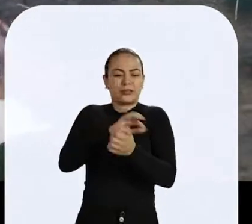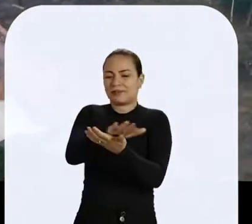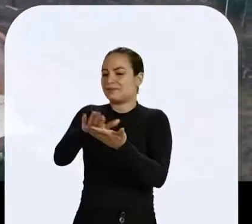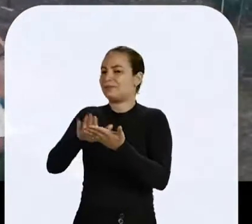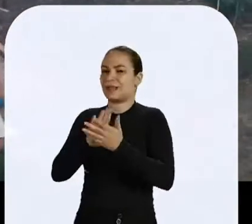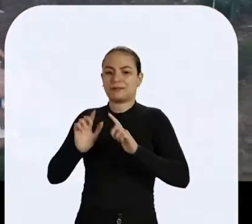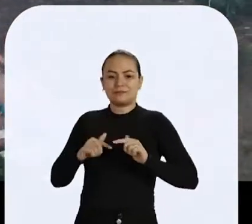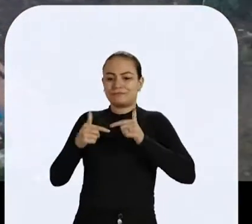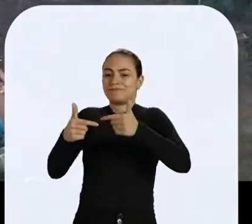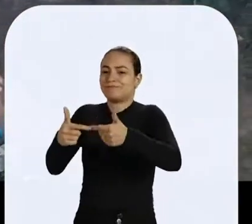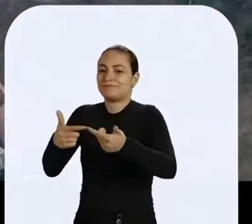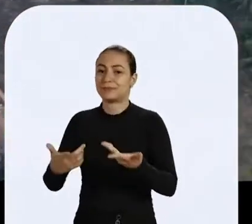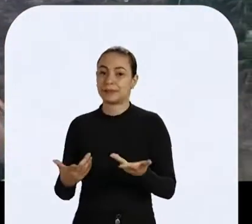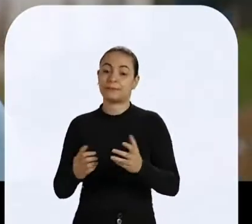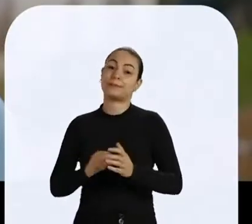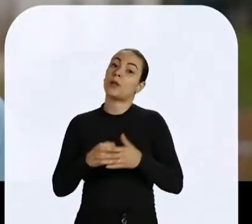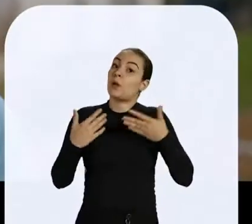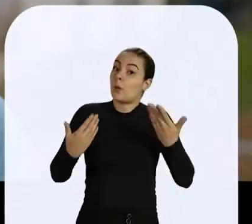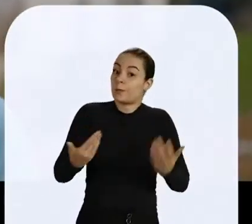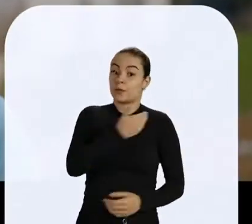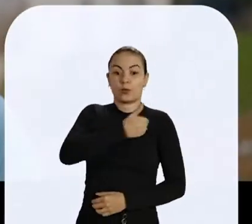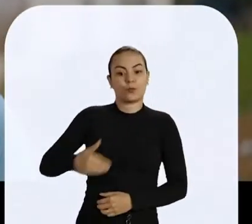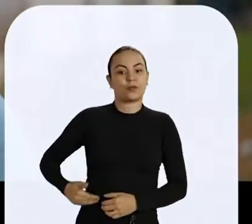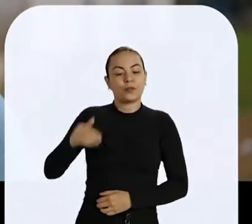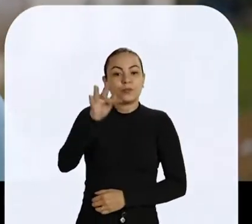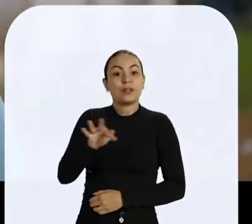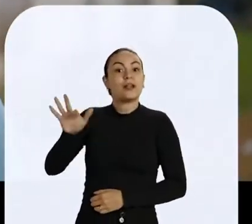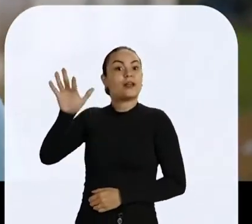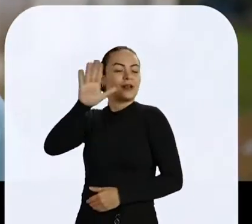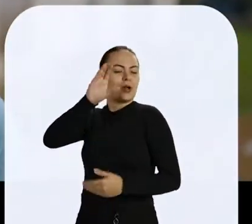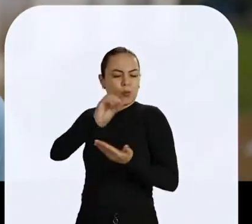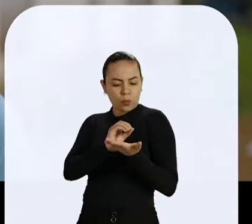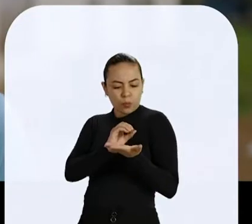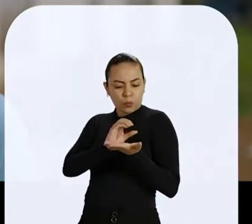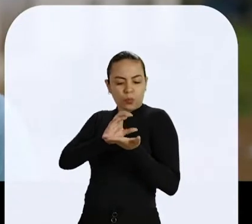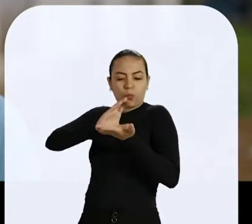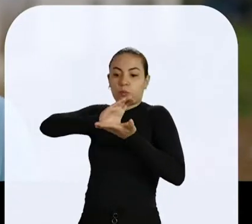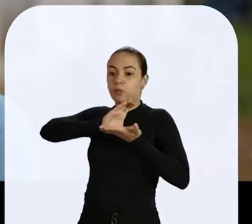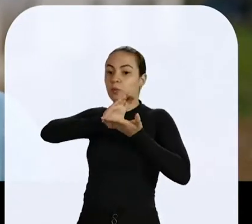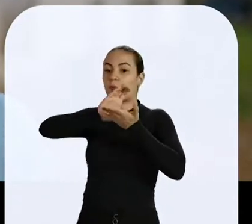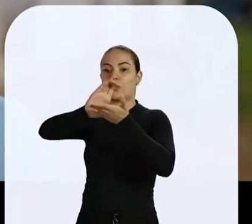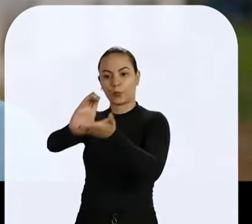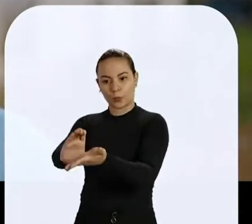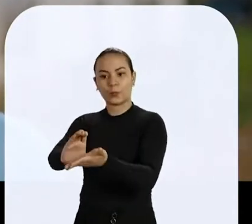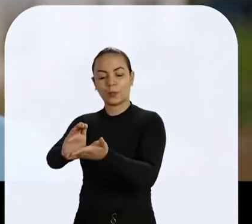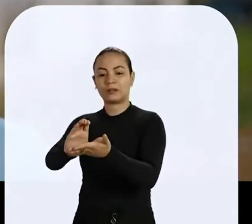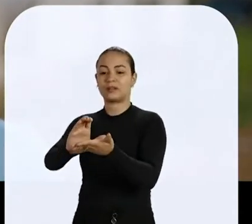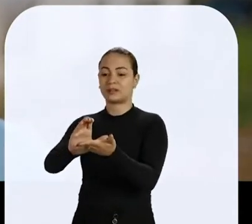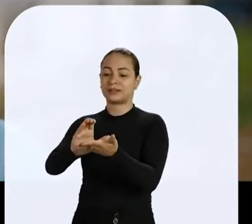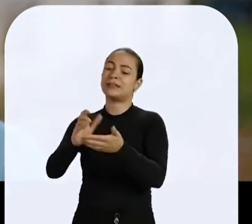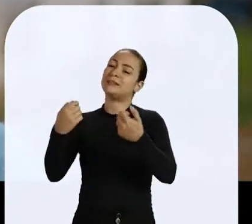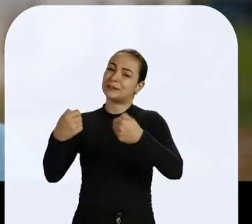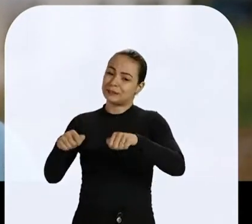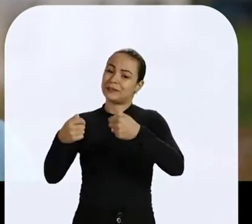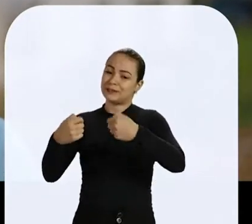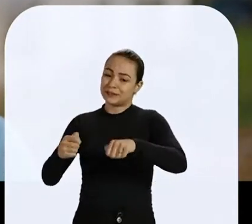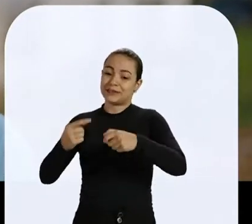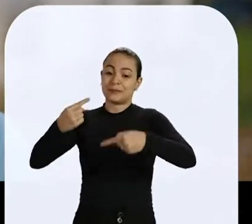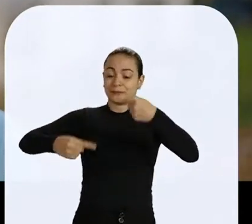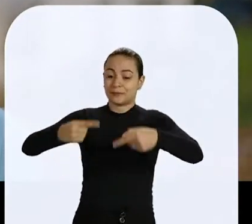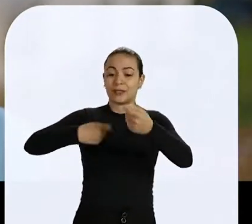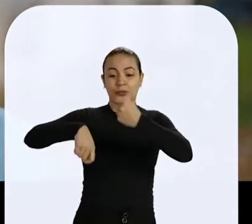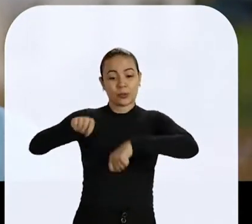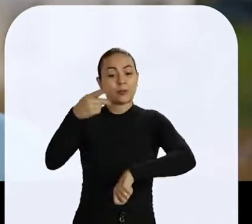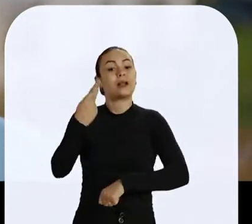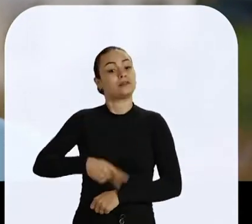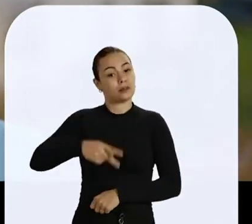de Brasília e nada fizeram. Mesmo que o governo federal faça a sua parte, inclusive aumentando o valor do Auxílio Brasil, sem